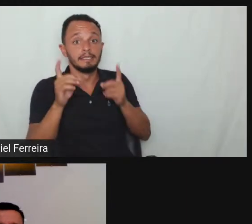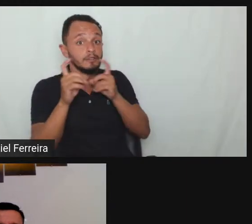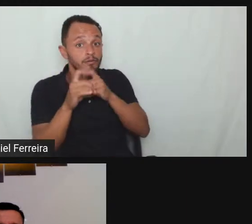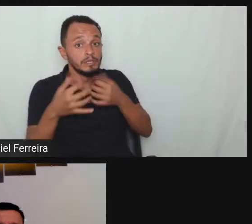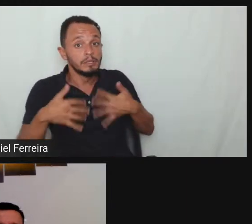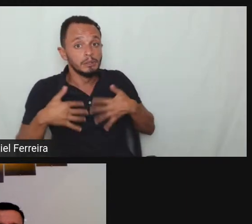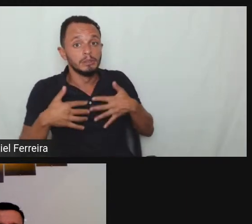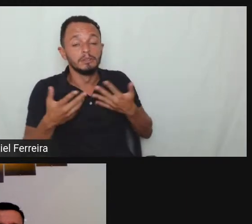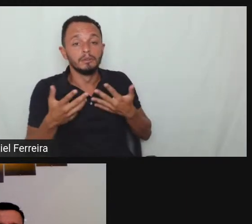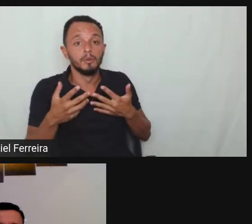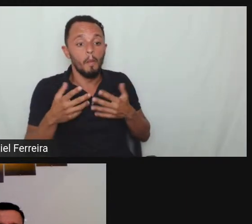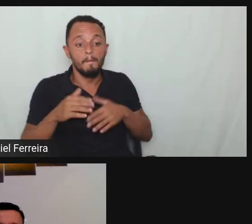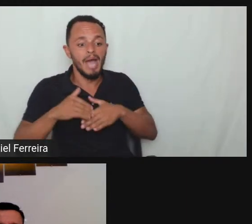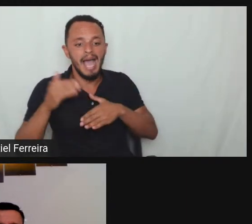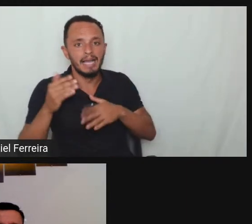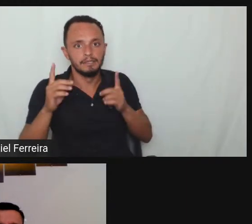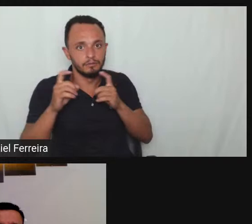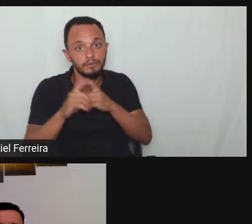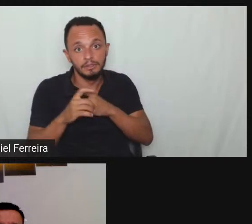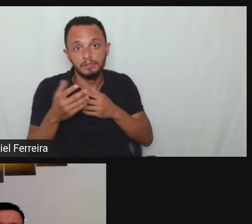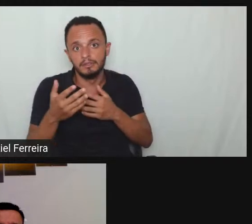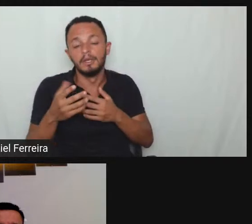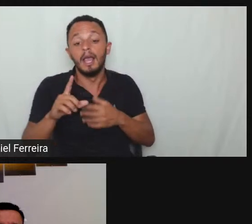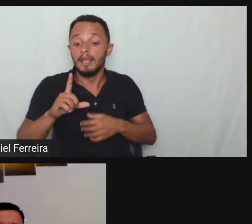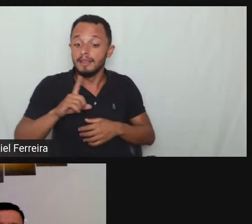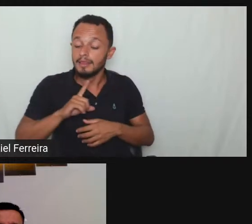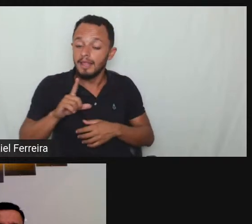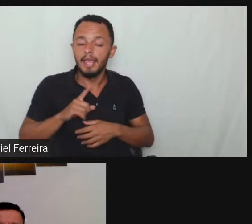para desinformar as suas funções tá certo